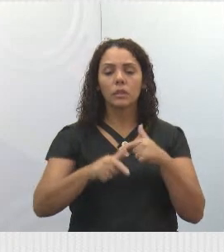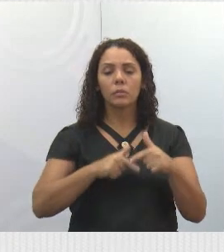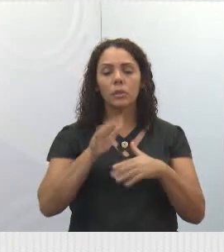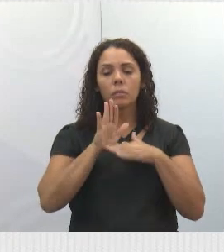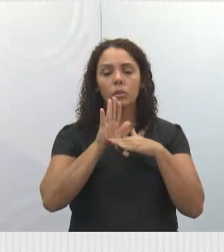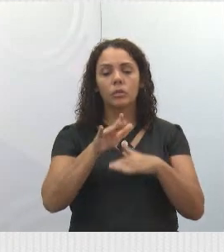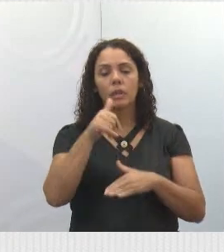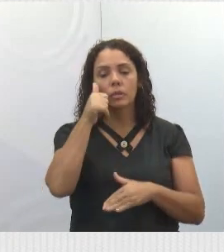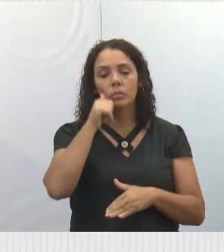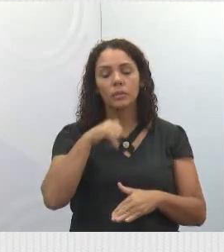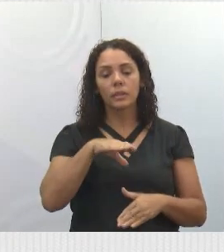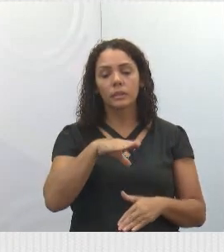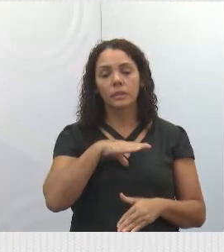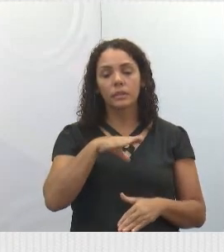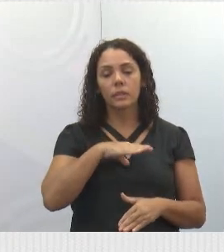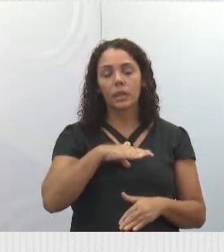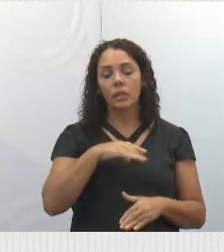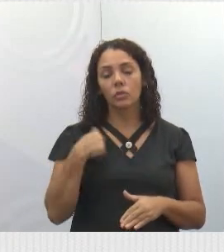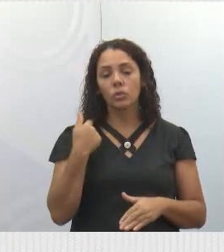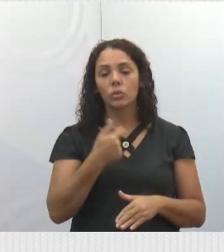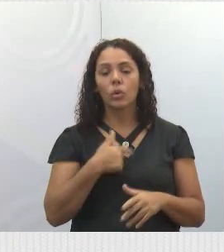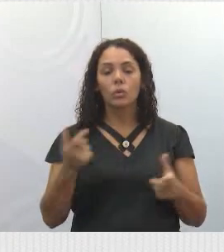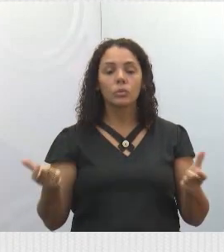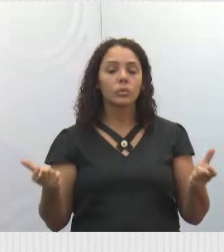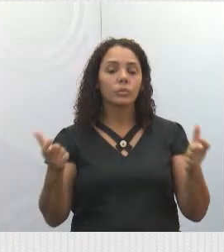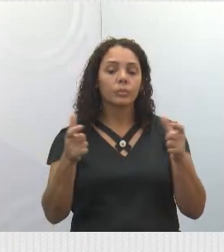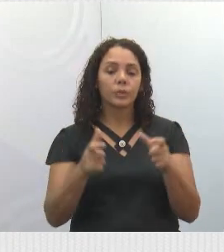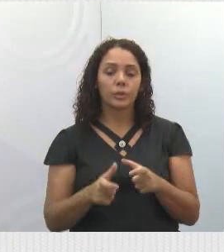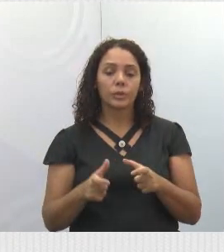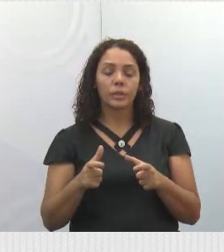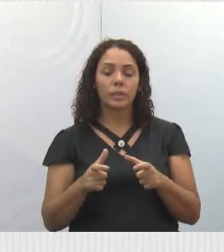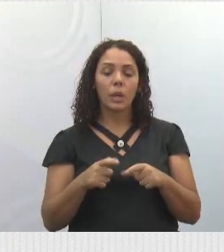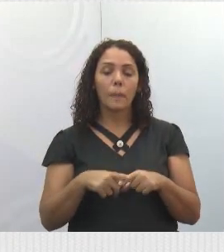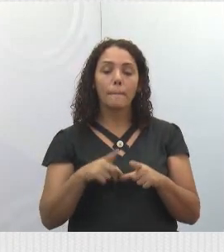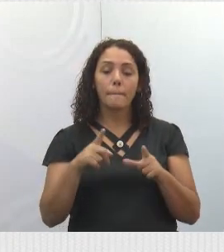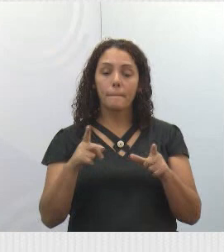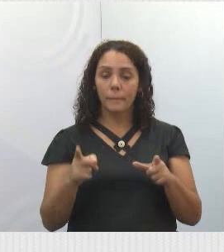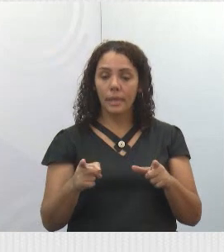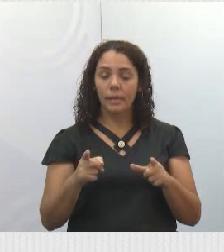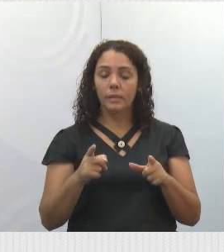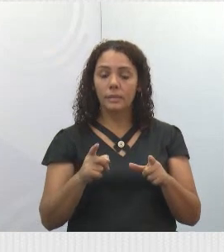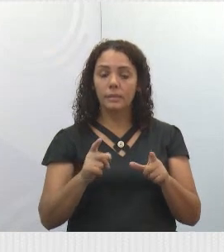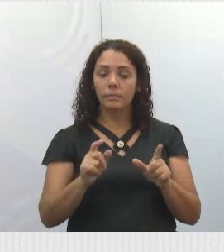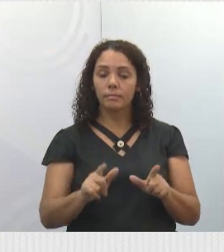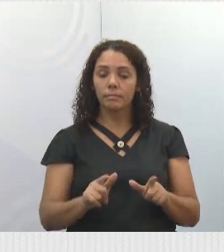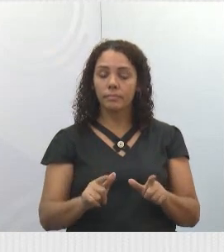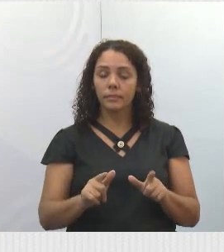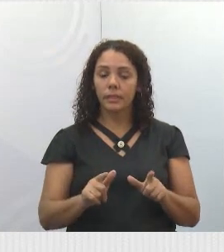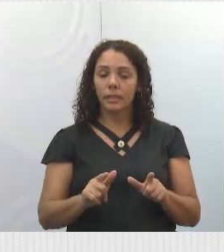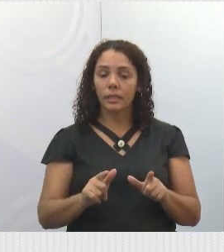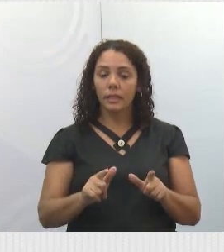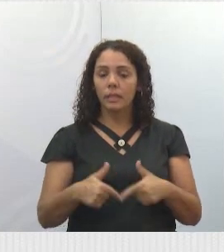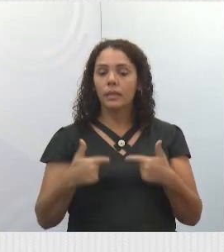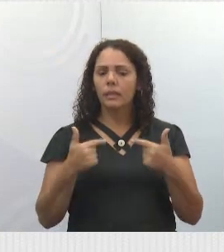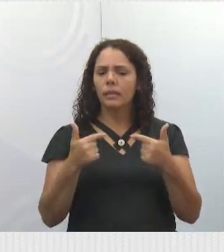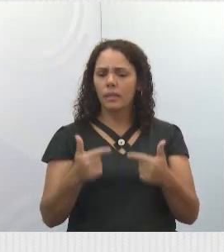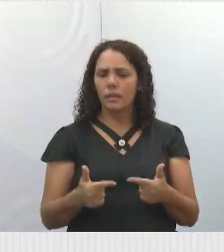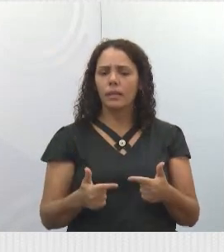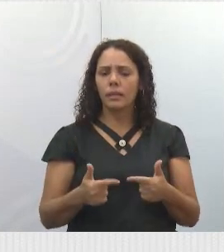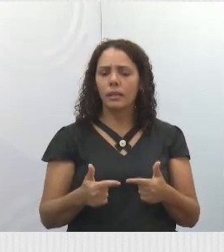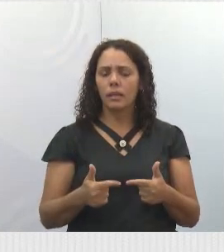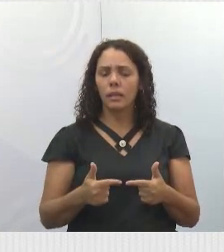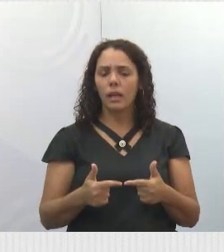da nossa cidade. Somos pequenas, somos em menoria aqui, mas somos guerreiras. Nós vibramos e